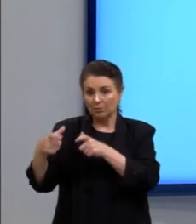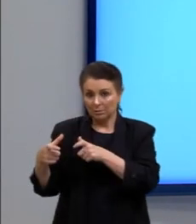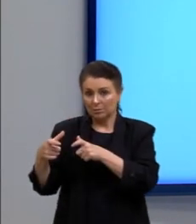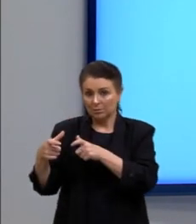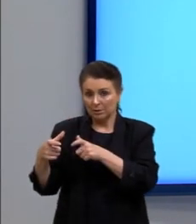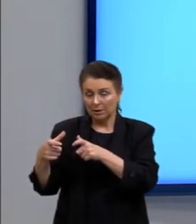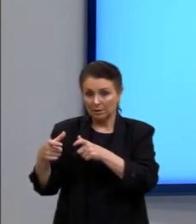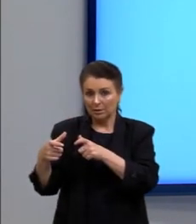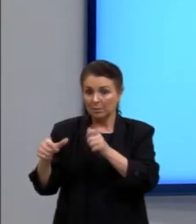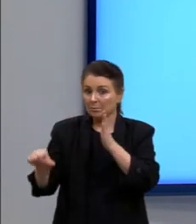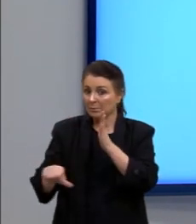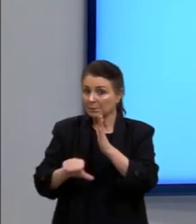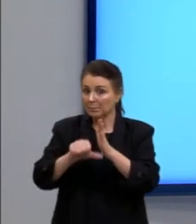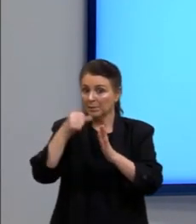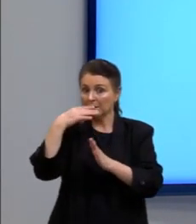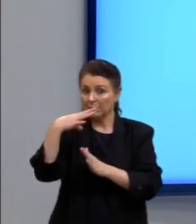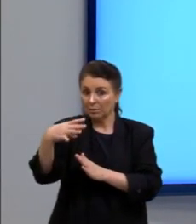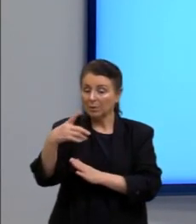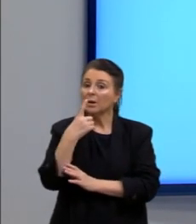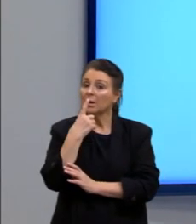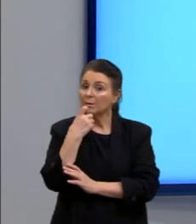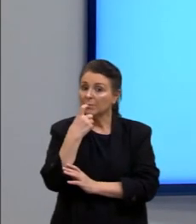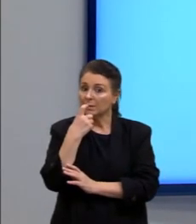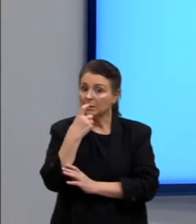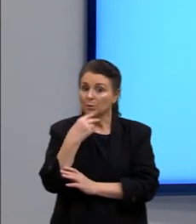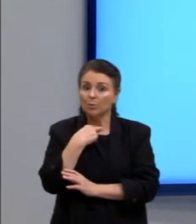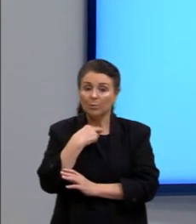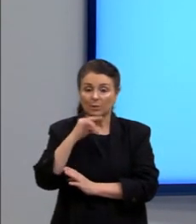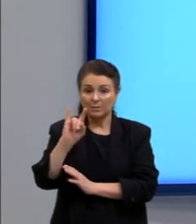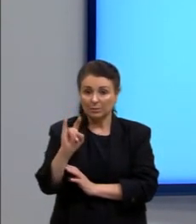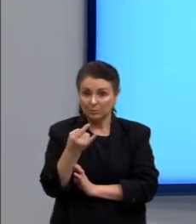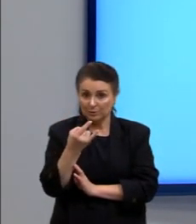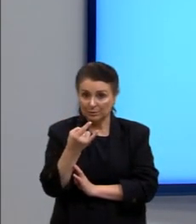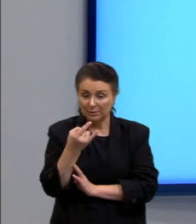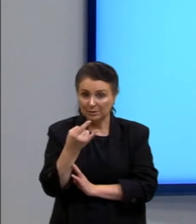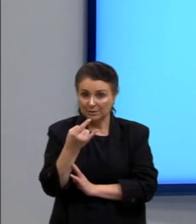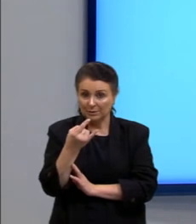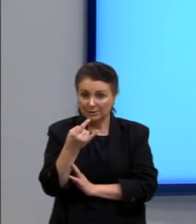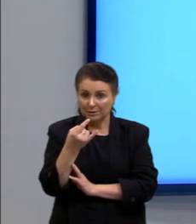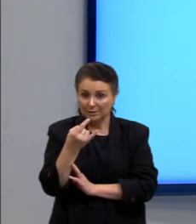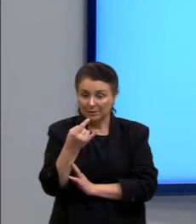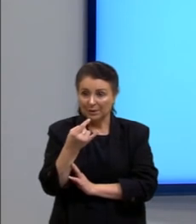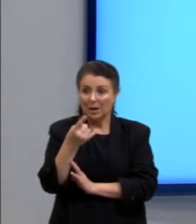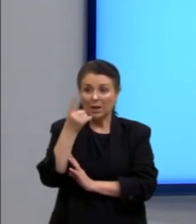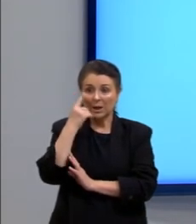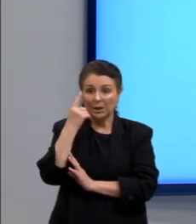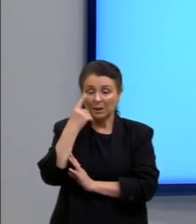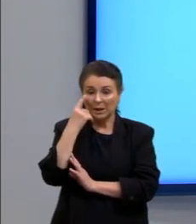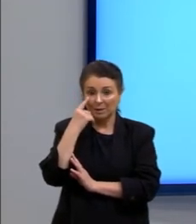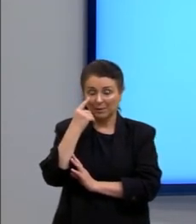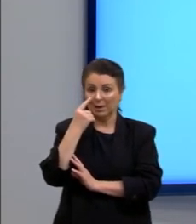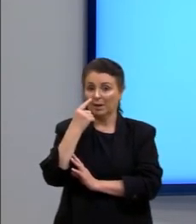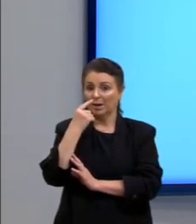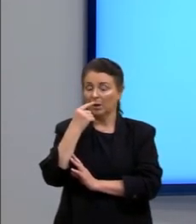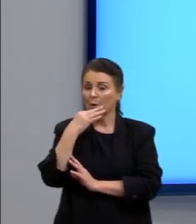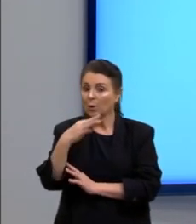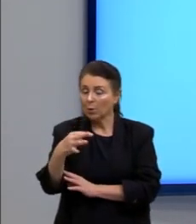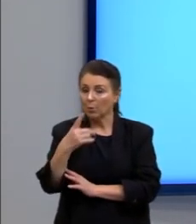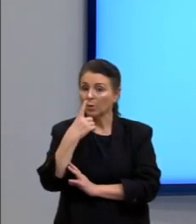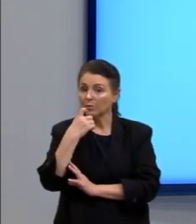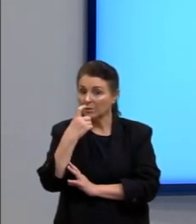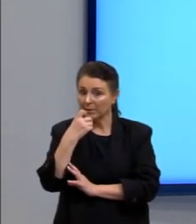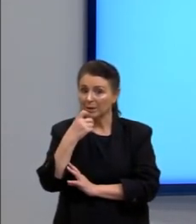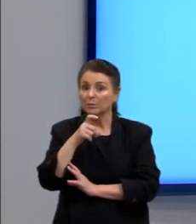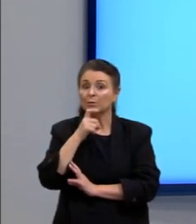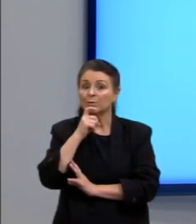tem que ser o vermelho. Ela não pode ser a última. Lembrem que a gente só está olhando, então, para a cor vermelha,